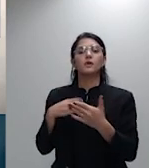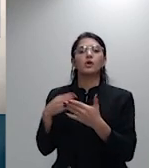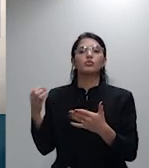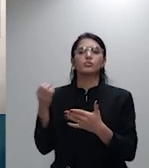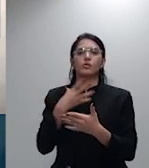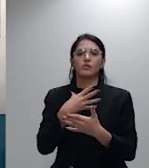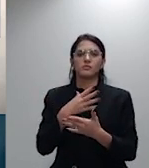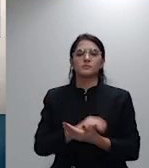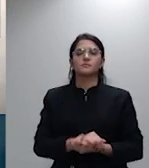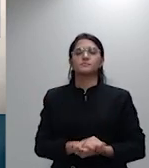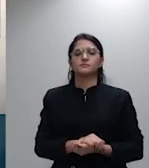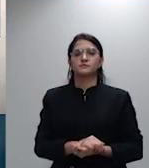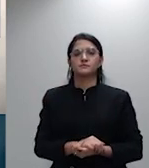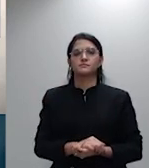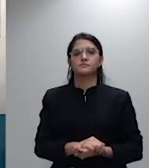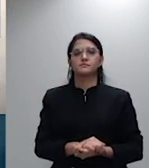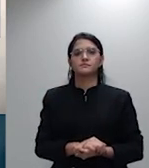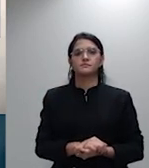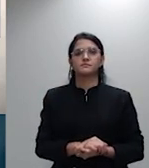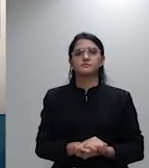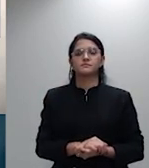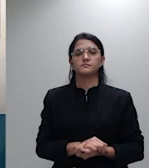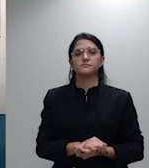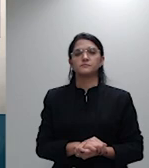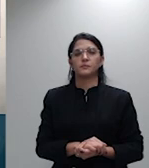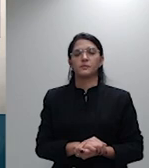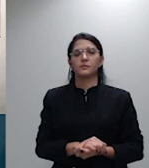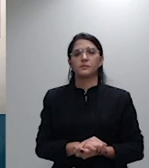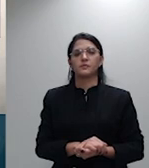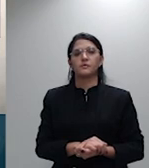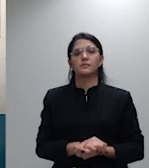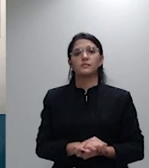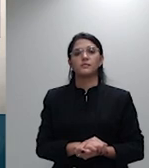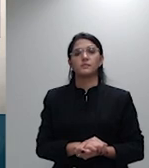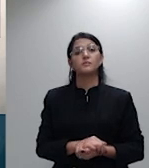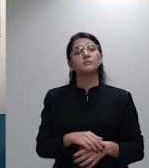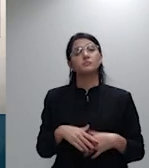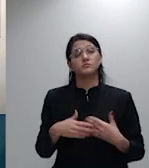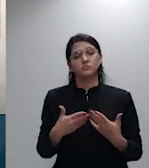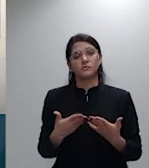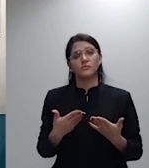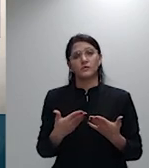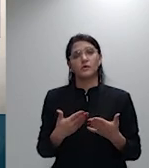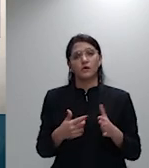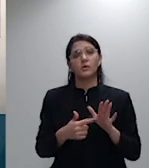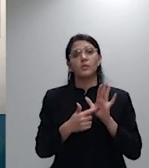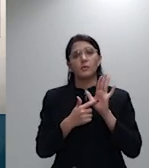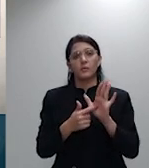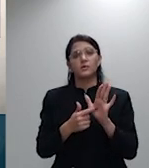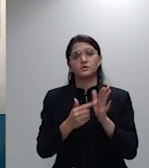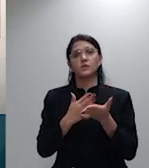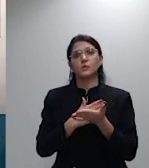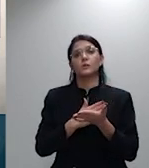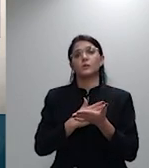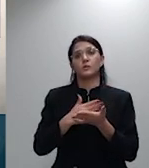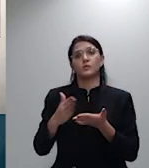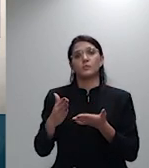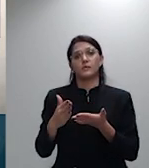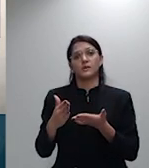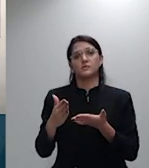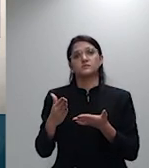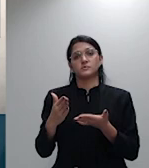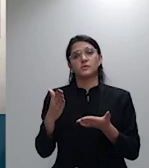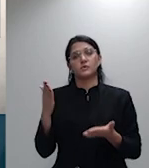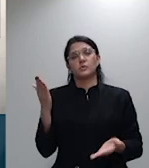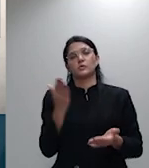essa é em princípio a argumentação da ação recisória e eu penso que